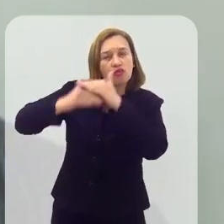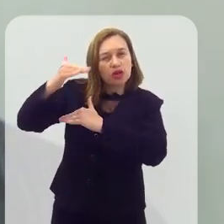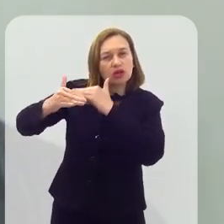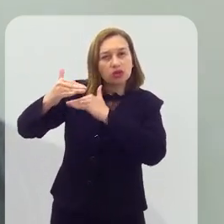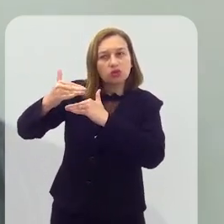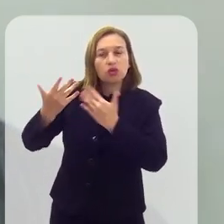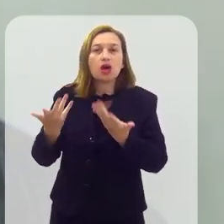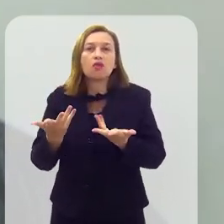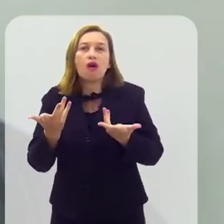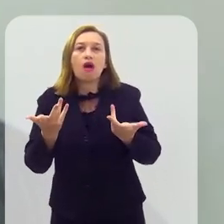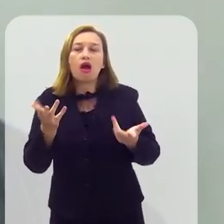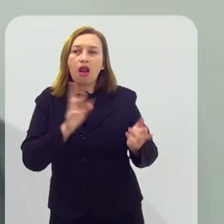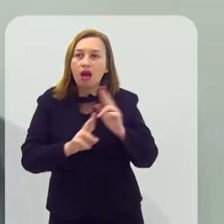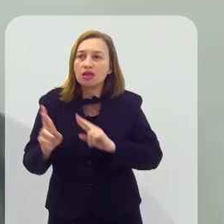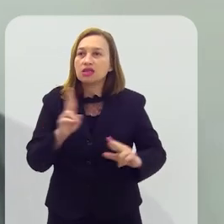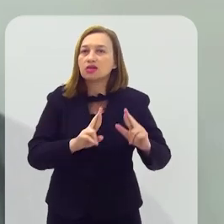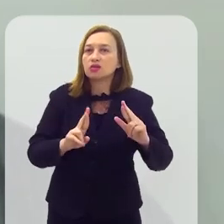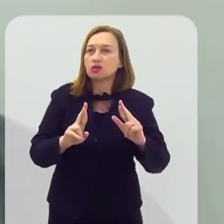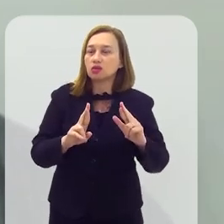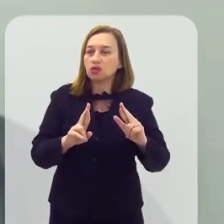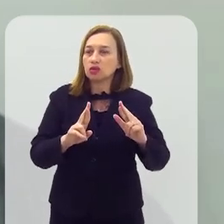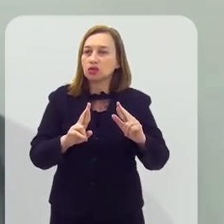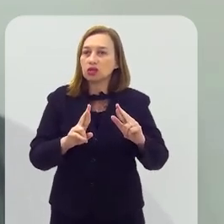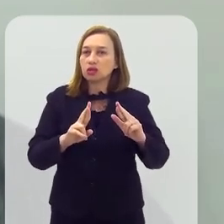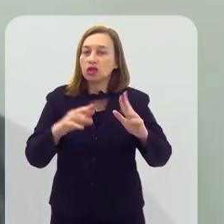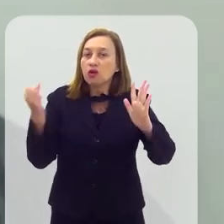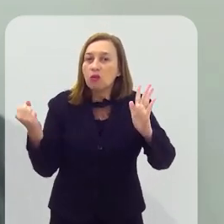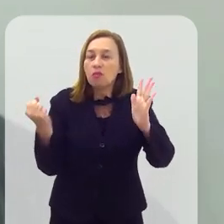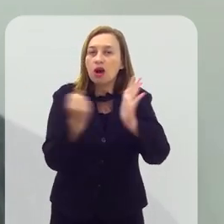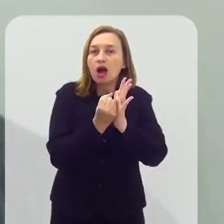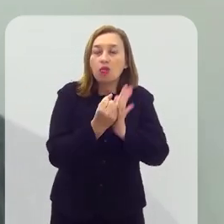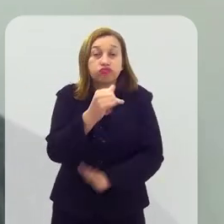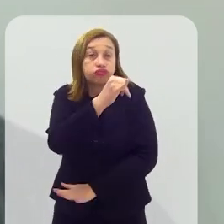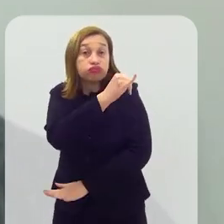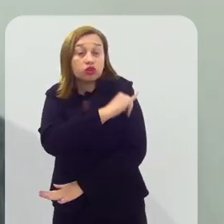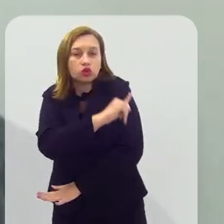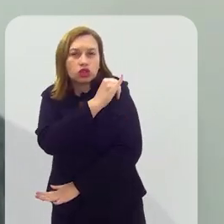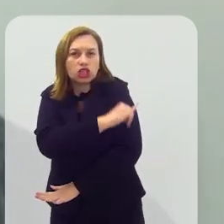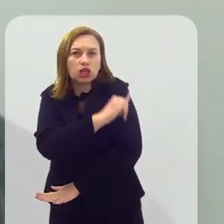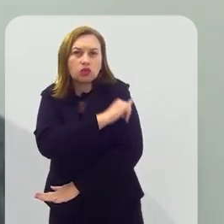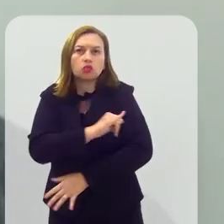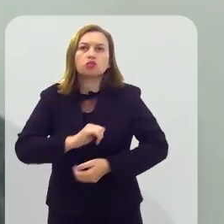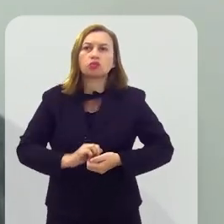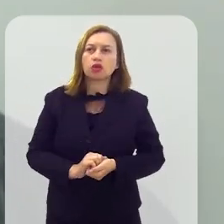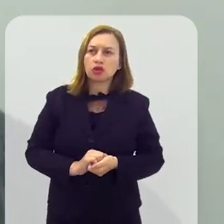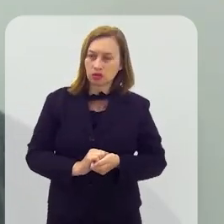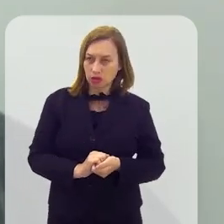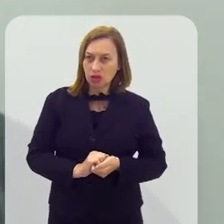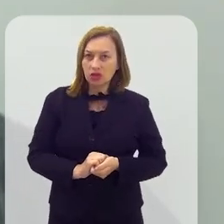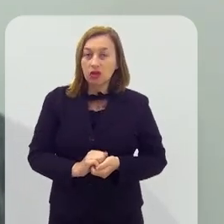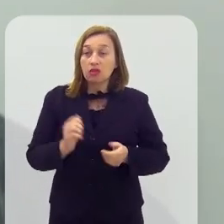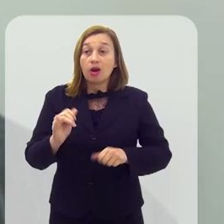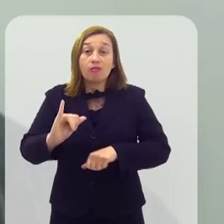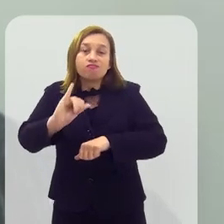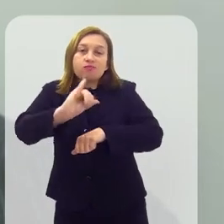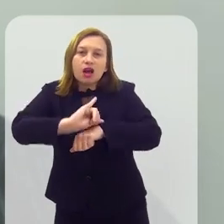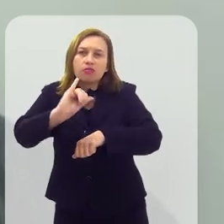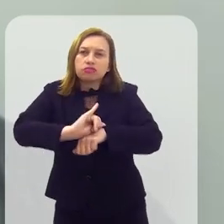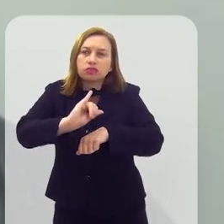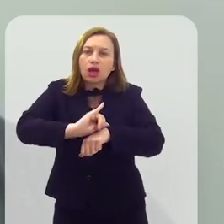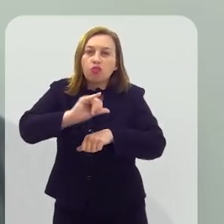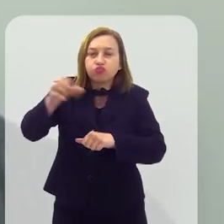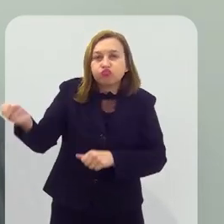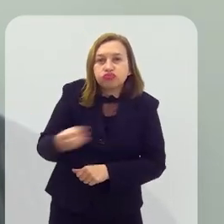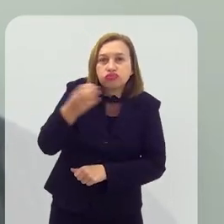muito grande no que diz respeito a marcar o Rio de Janeiro como uma possível capital